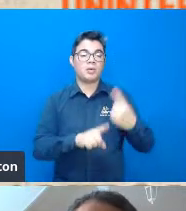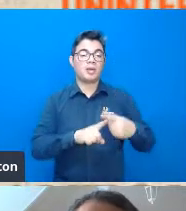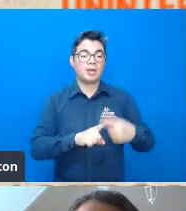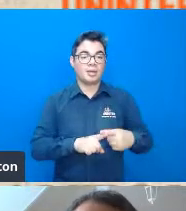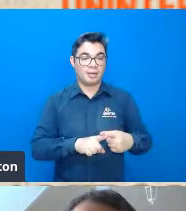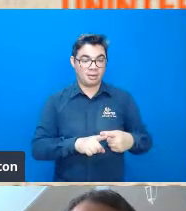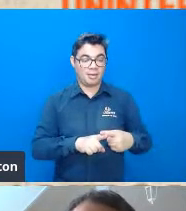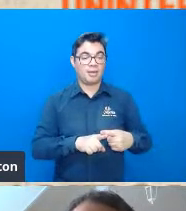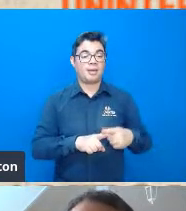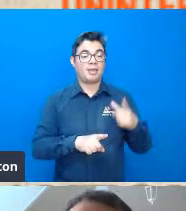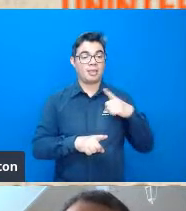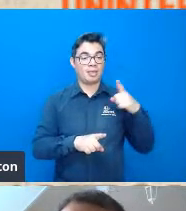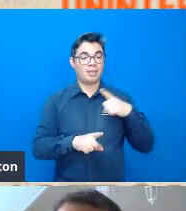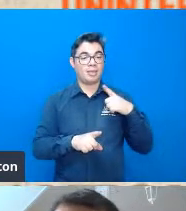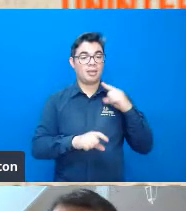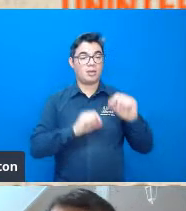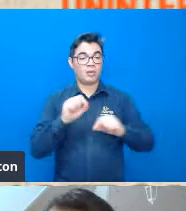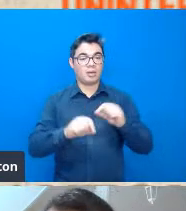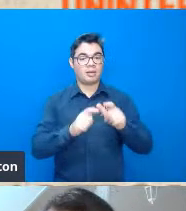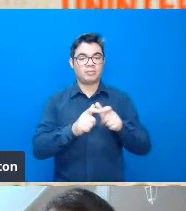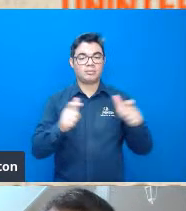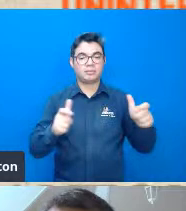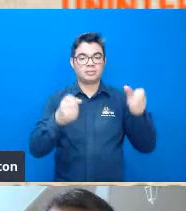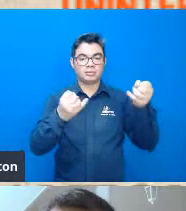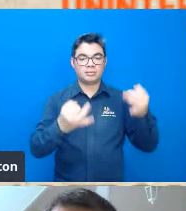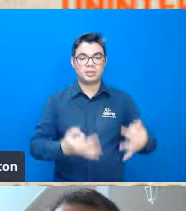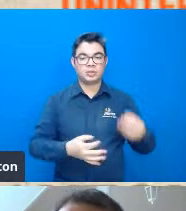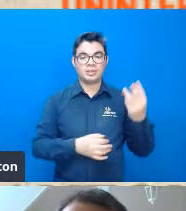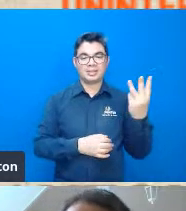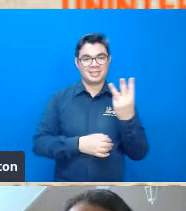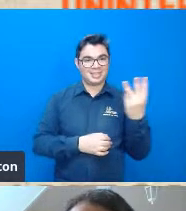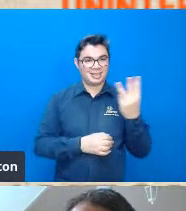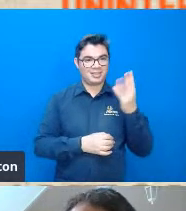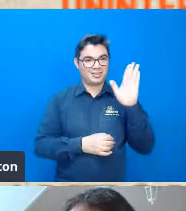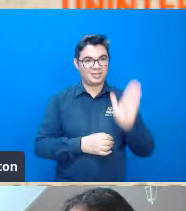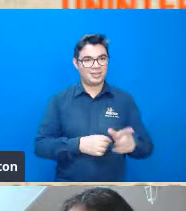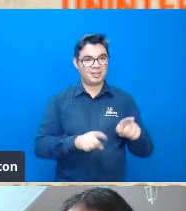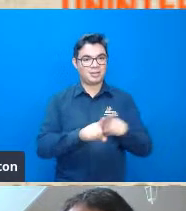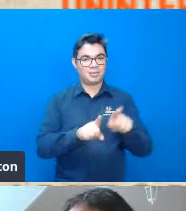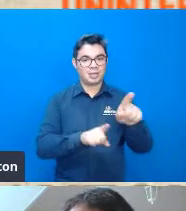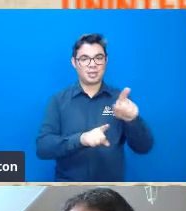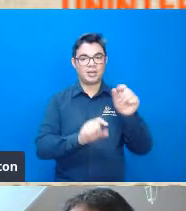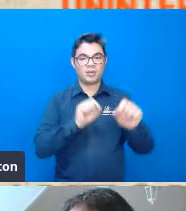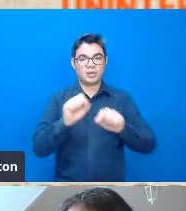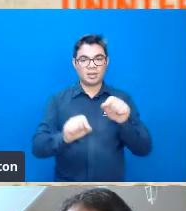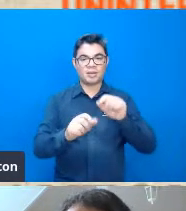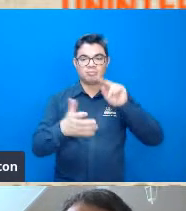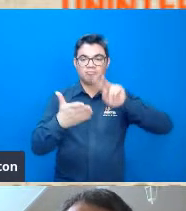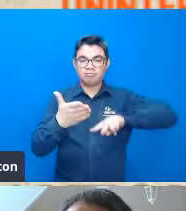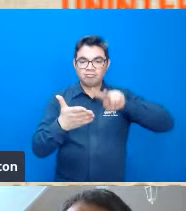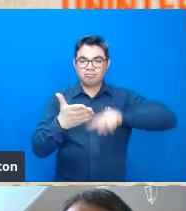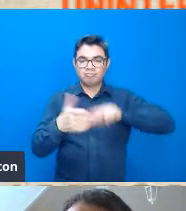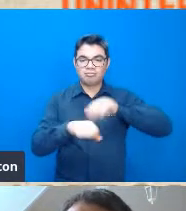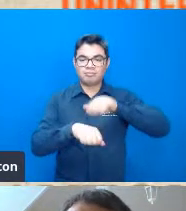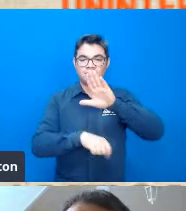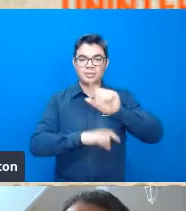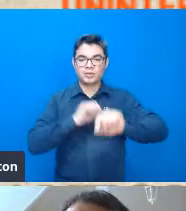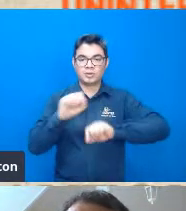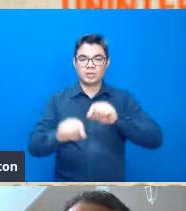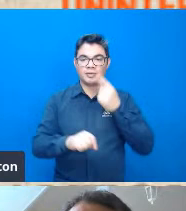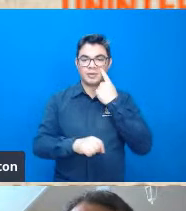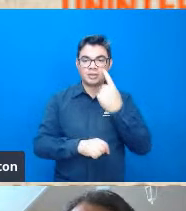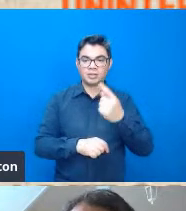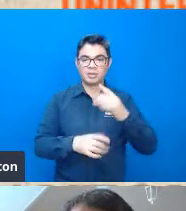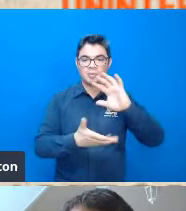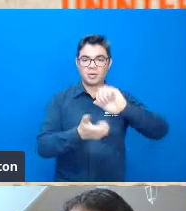entre esses mas eu já passo para o terceiro livro dele de maior consumo maior destaque que é o livro chamado de